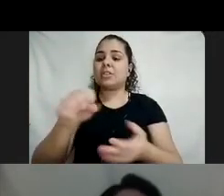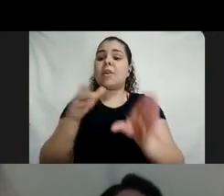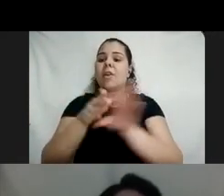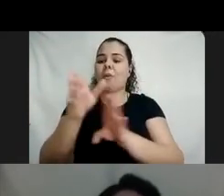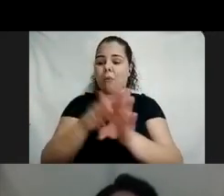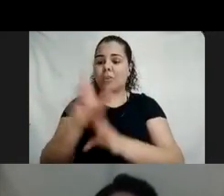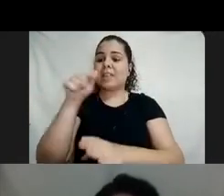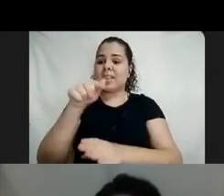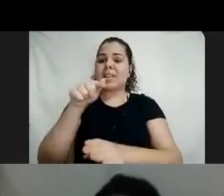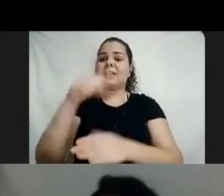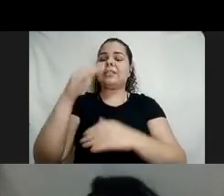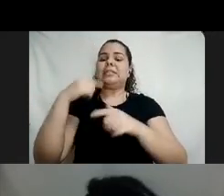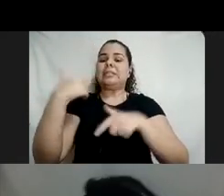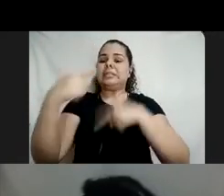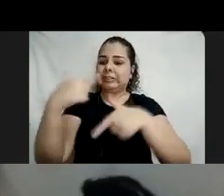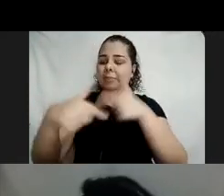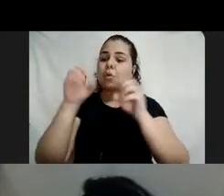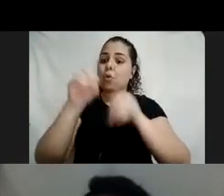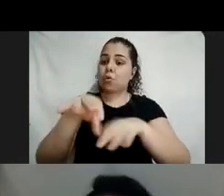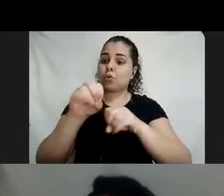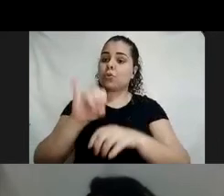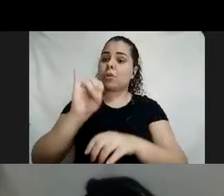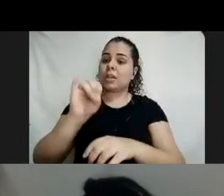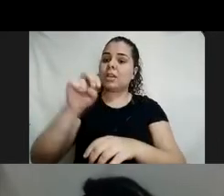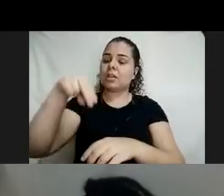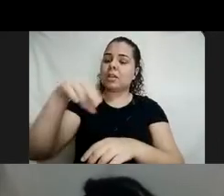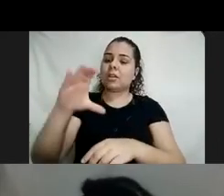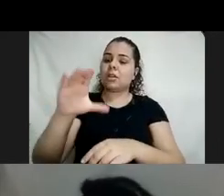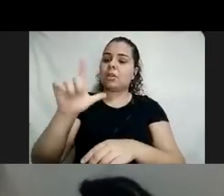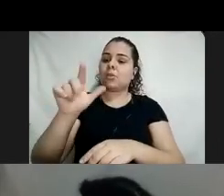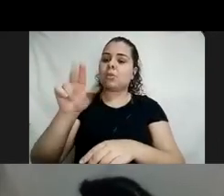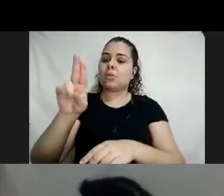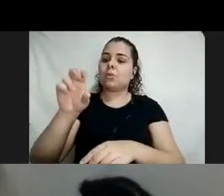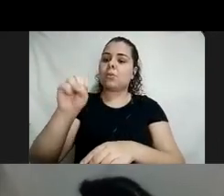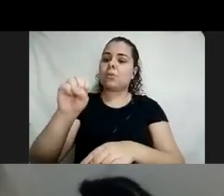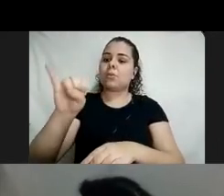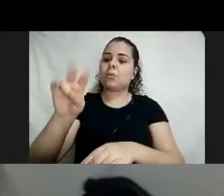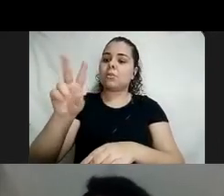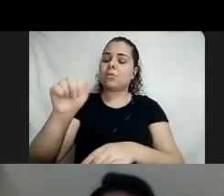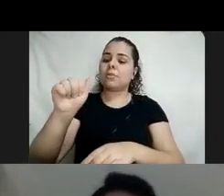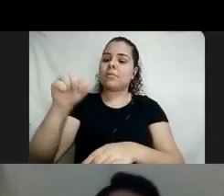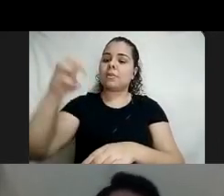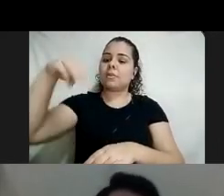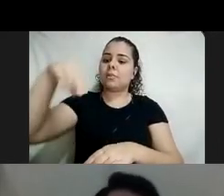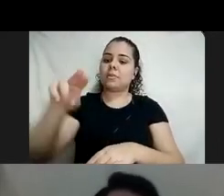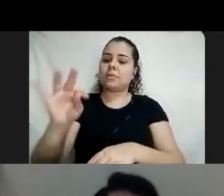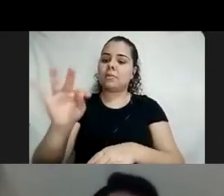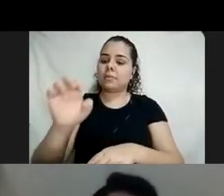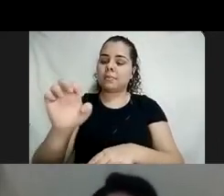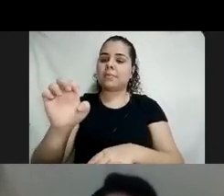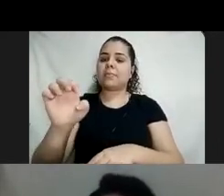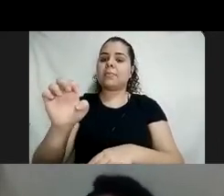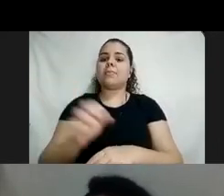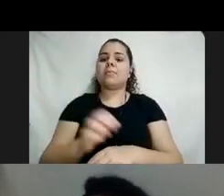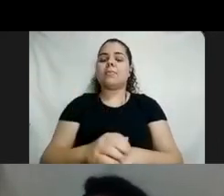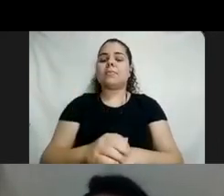educadora do Inclusivamente, mãe da Clarinha, Vivi, dá um oi para o pessoal e compartilhe